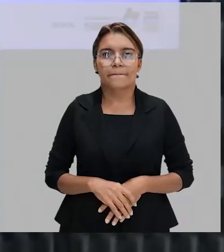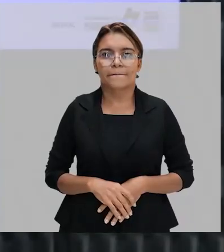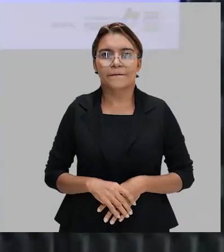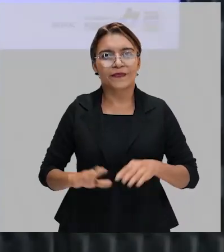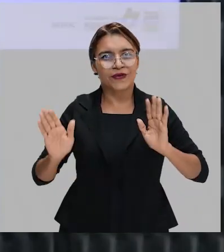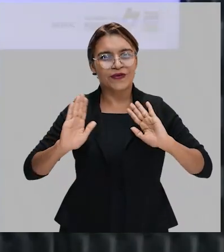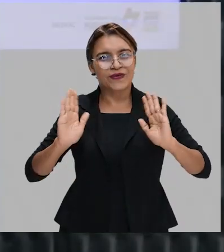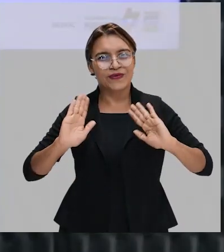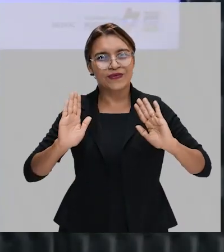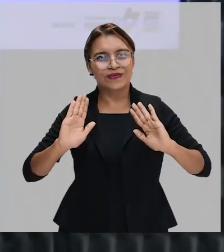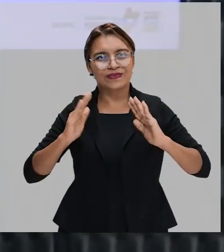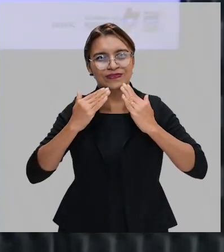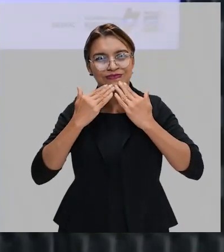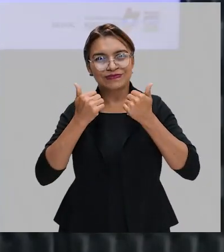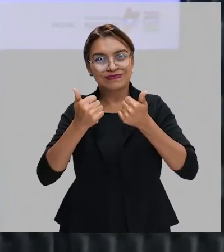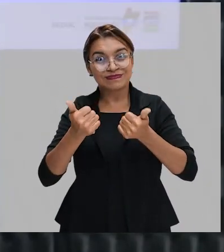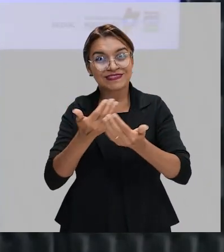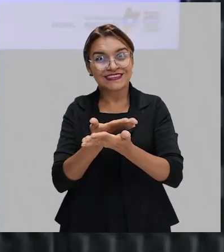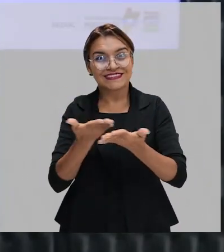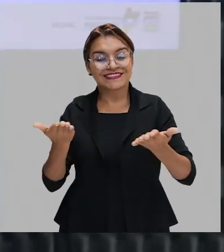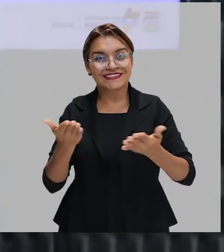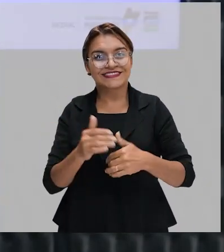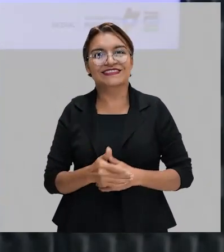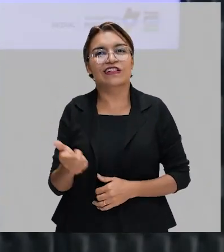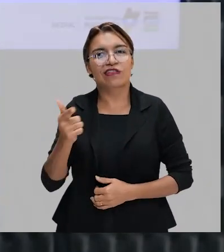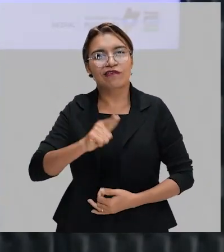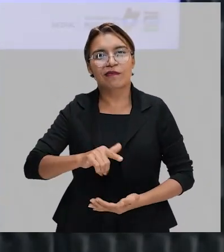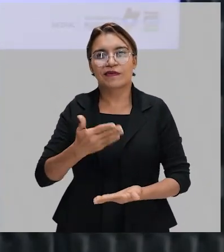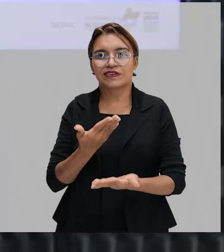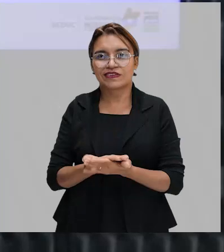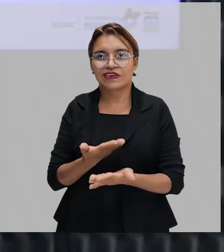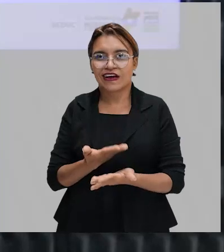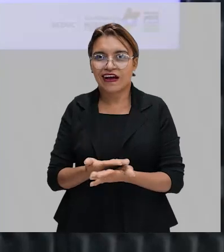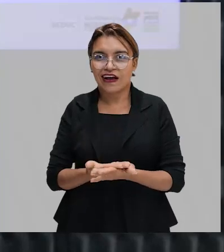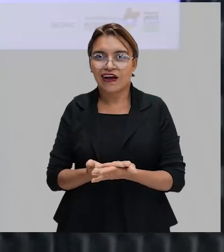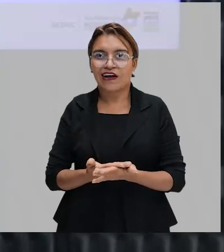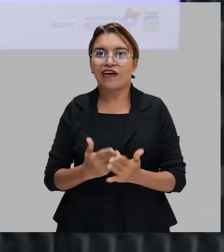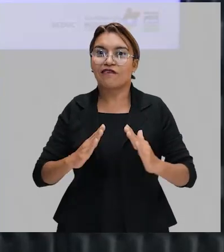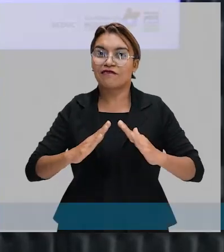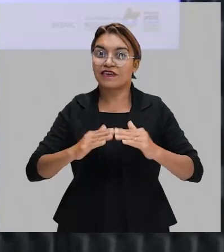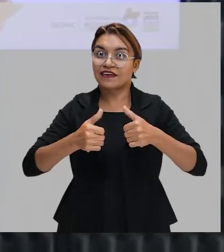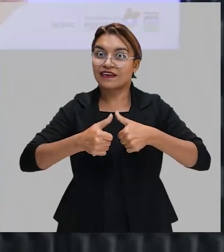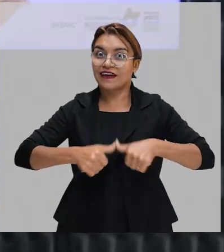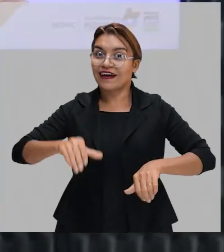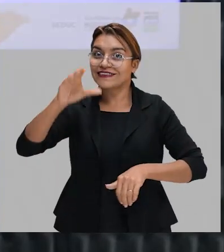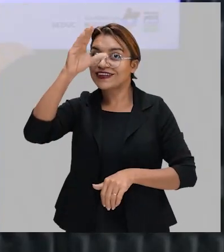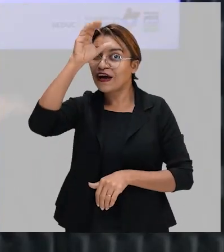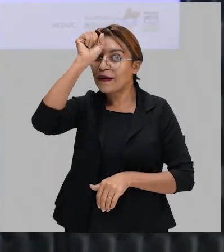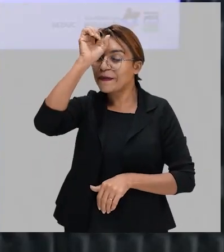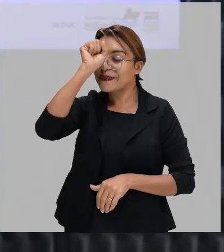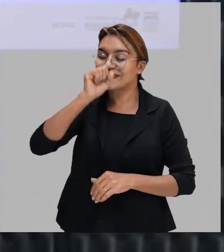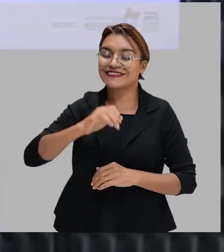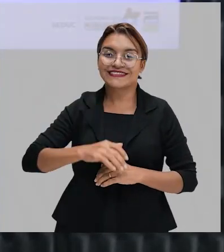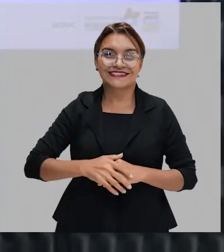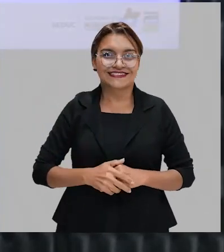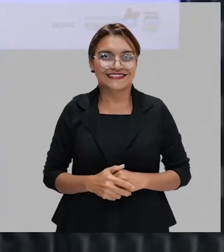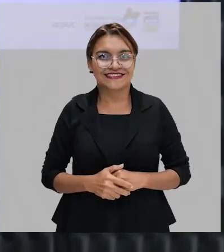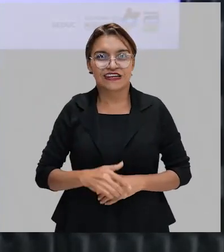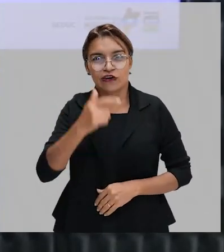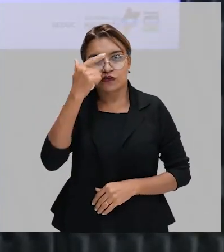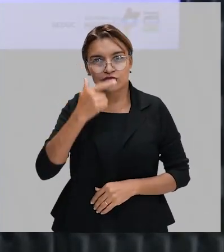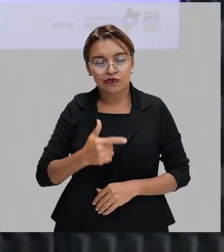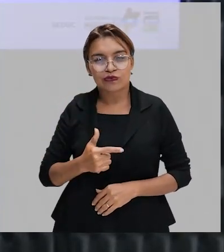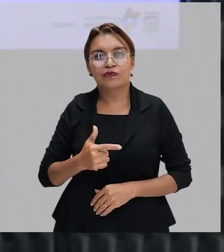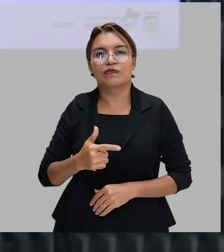Oi, Chuchu, tudo bem com vocês? Mais uma aula do programa Fique em Casa Aprendendo. Eu sou a